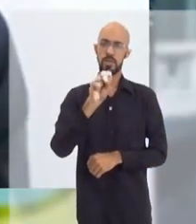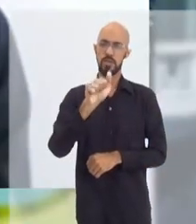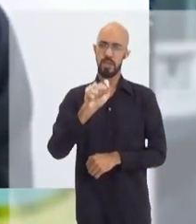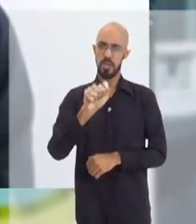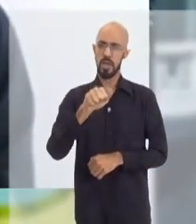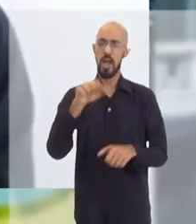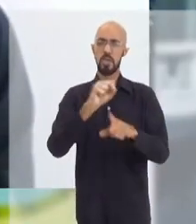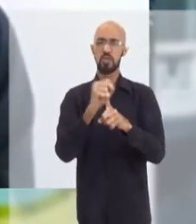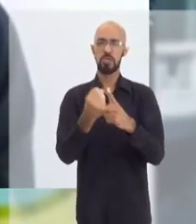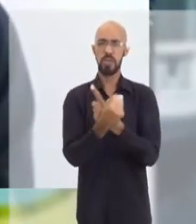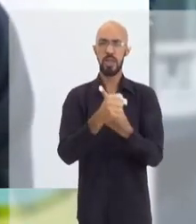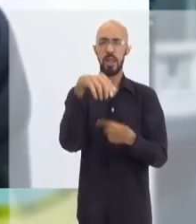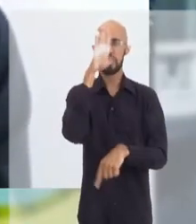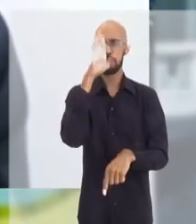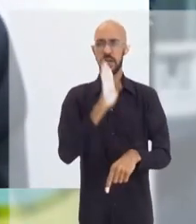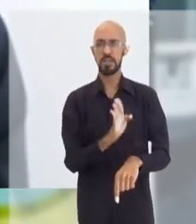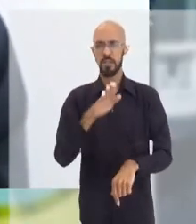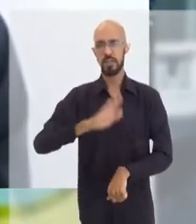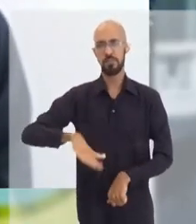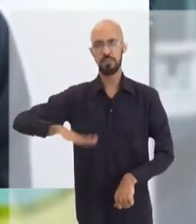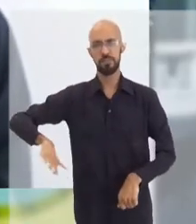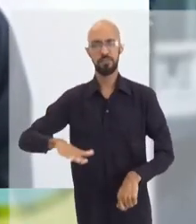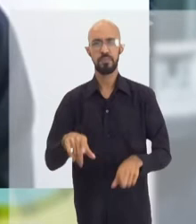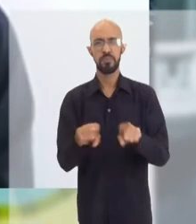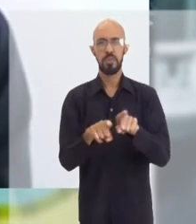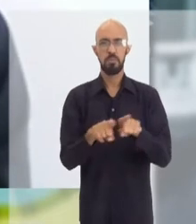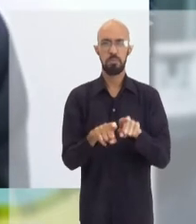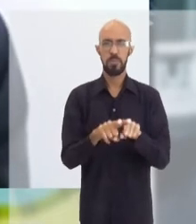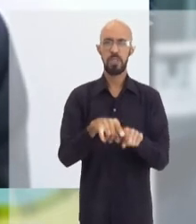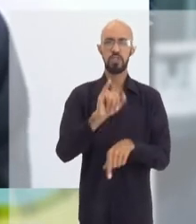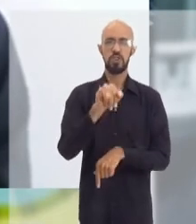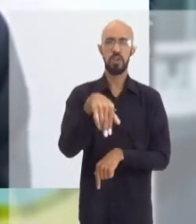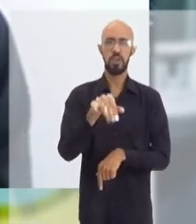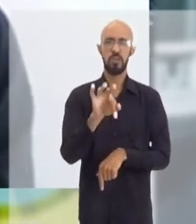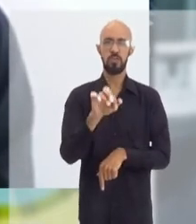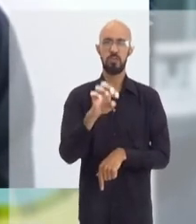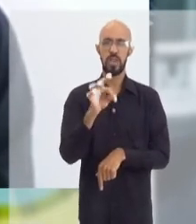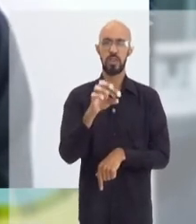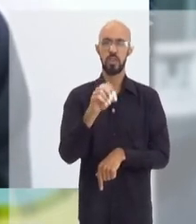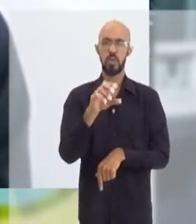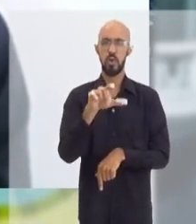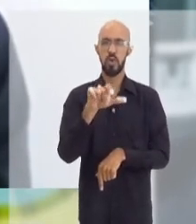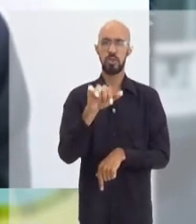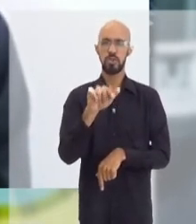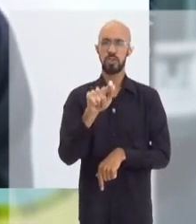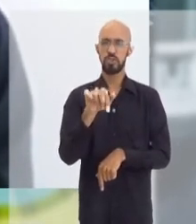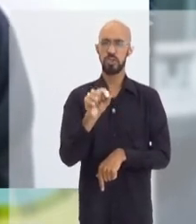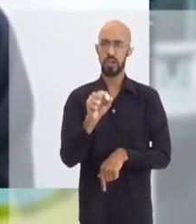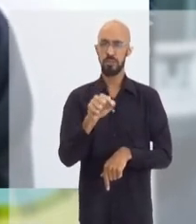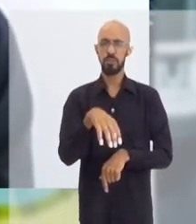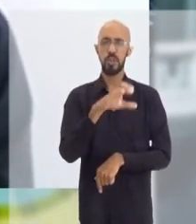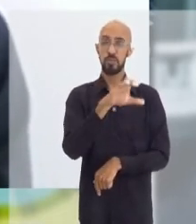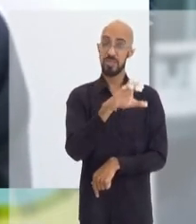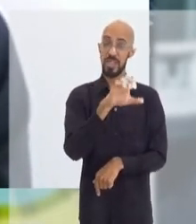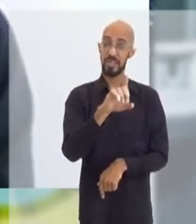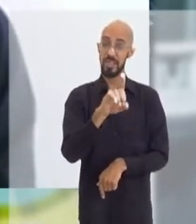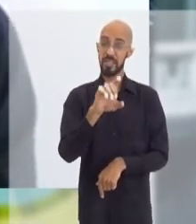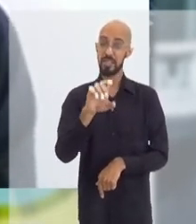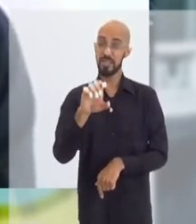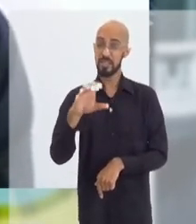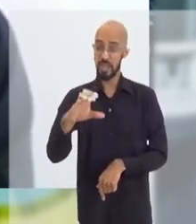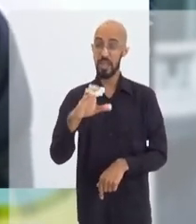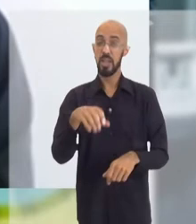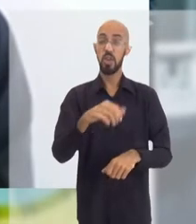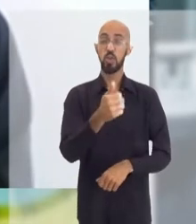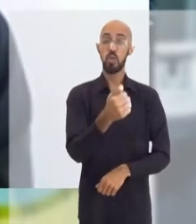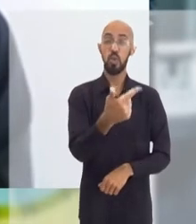Pediatria, Sociedade Brasileira de Imunizações, de Infectologia, o FDA americano, o CDC, 12 países